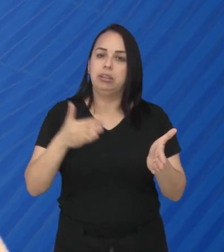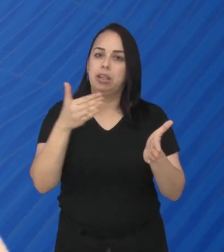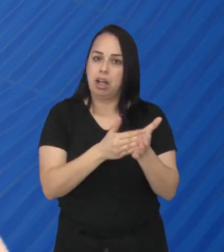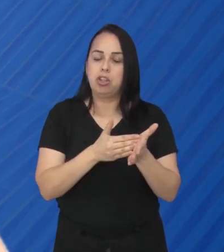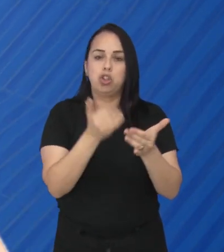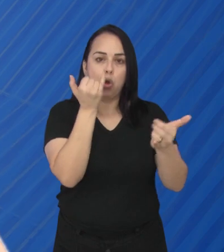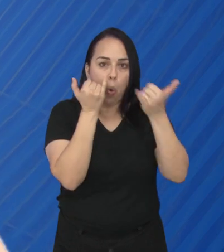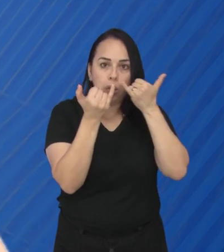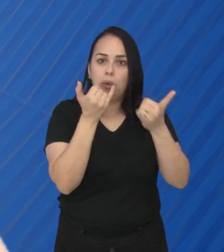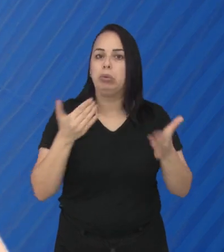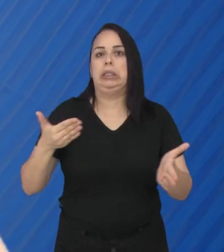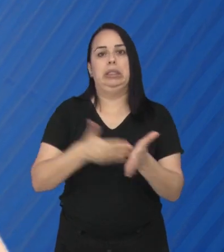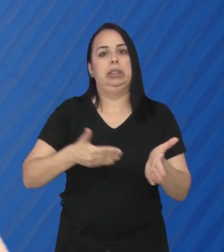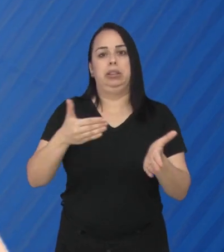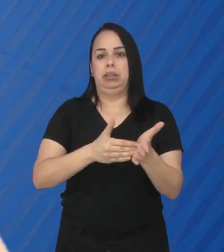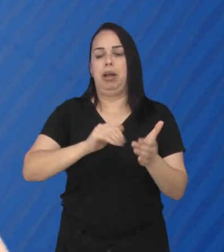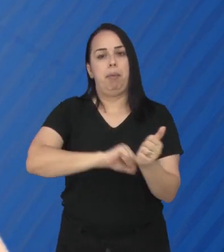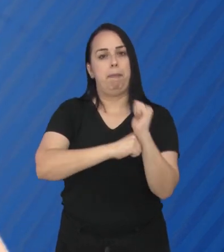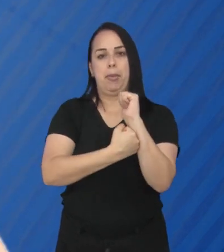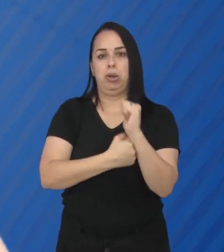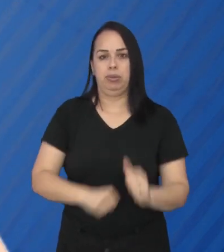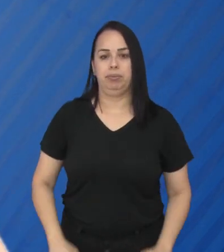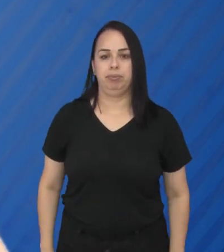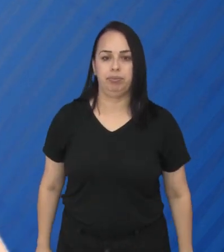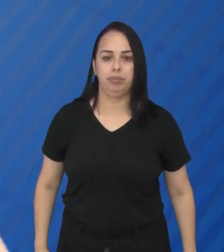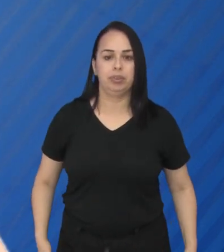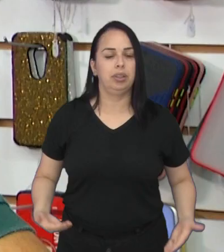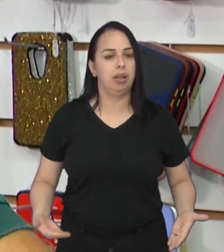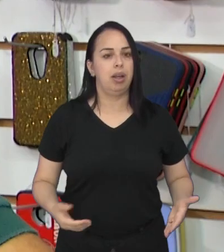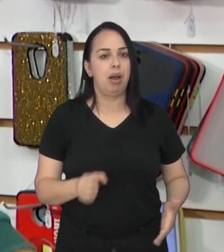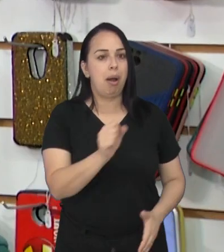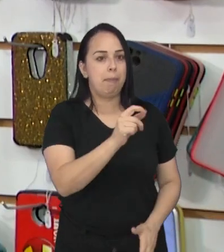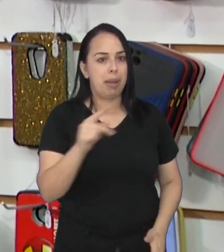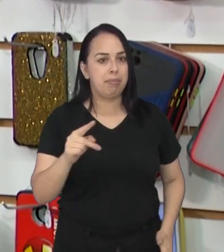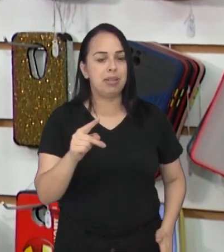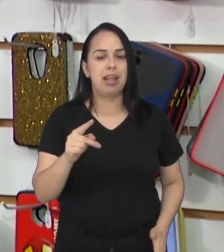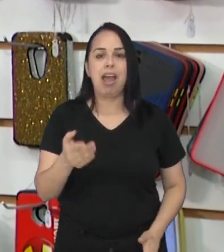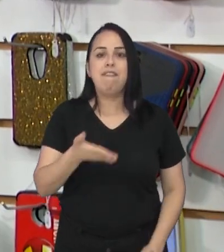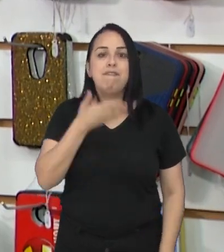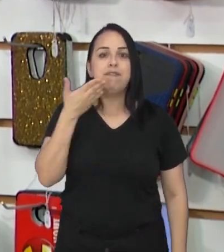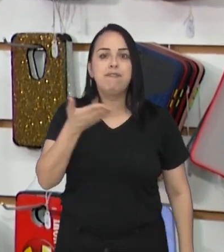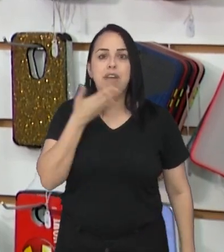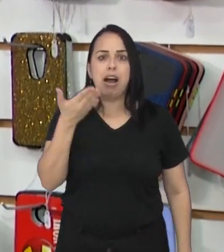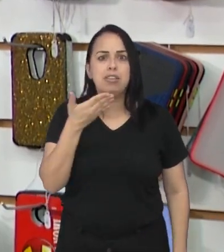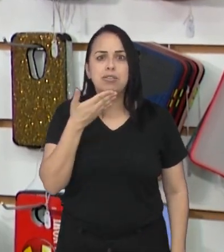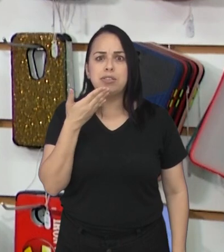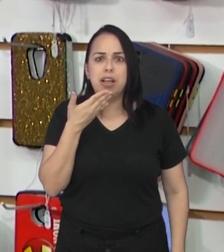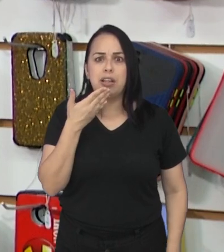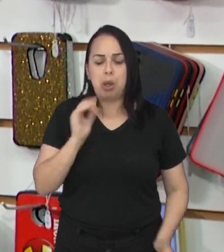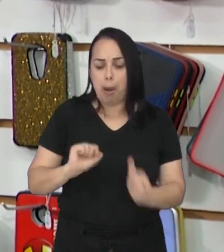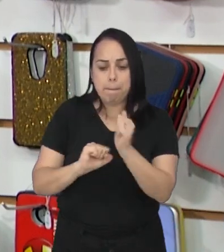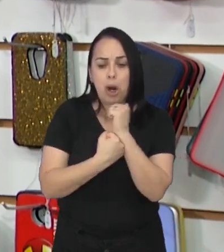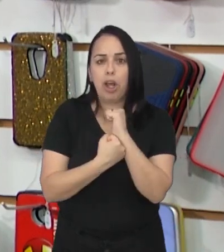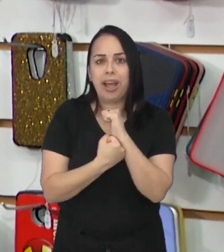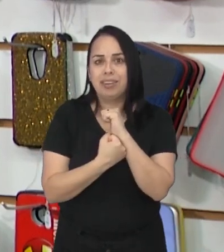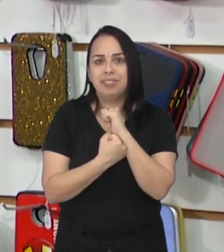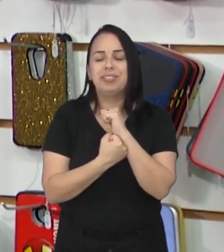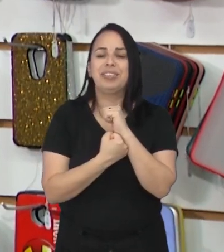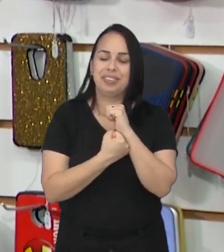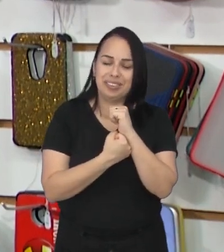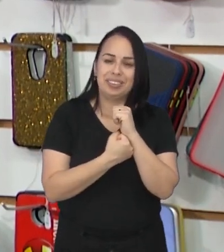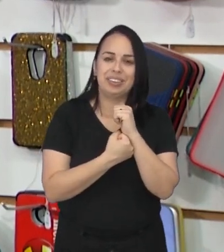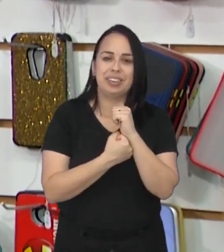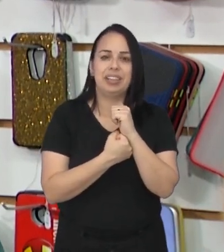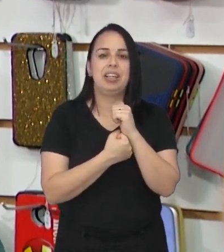tenham acesso ao conteúdo de aplicativos e informações pessoais. É um aplicativo que tem a facilidade de bloquear